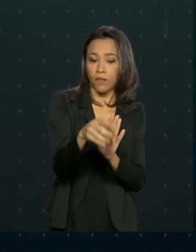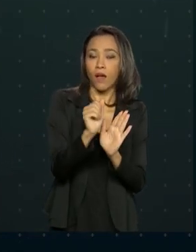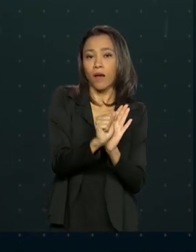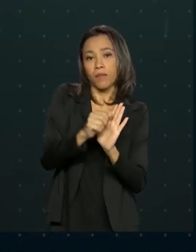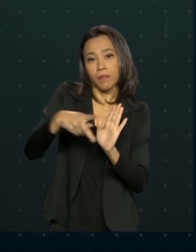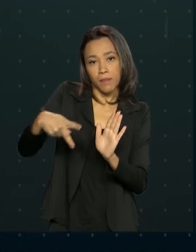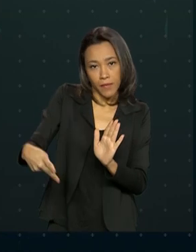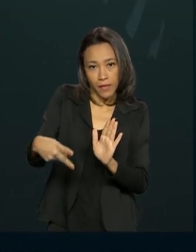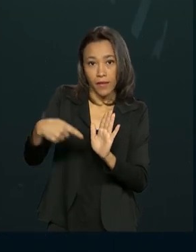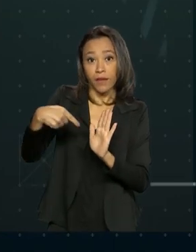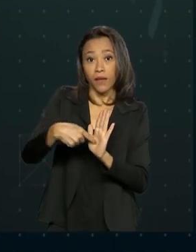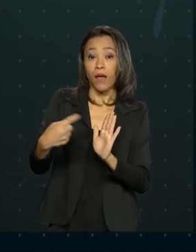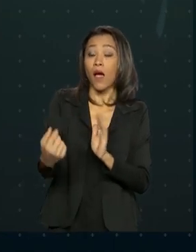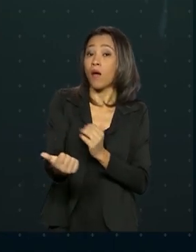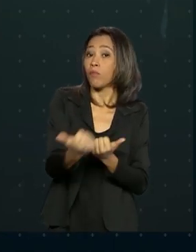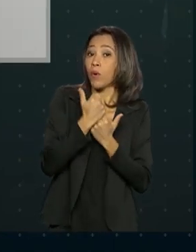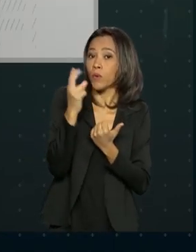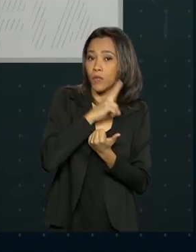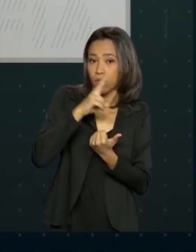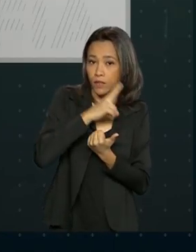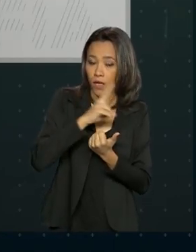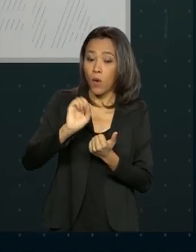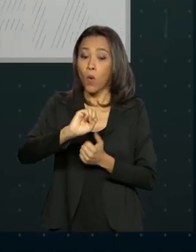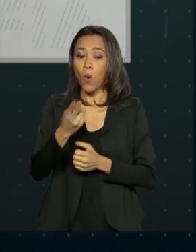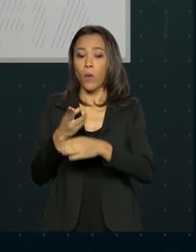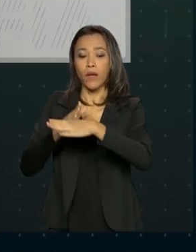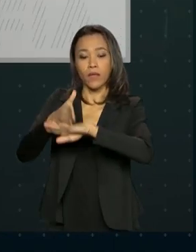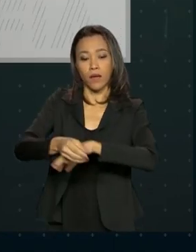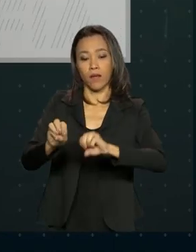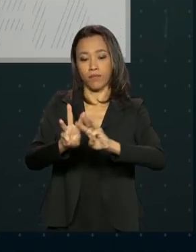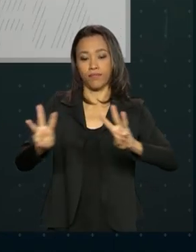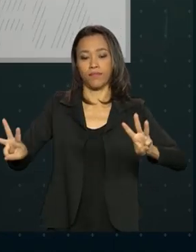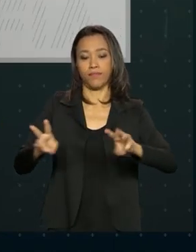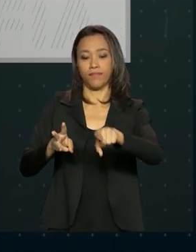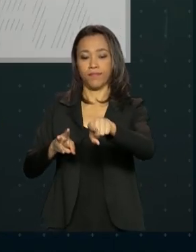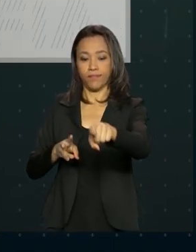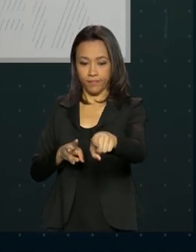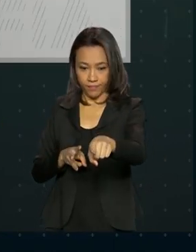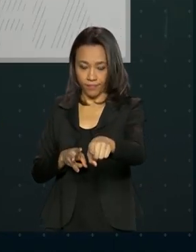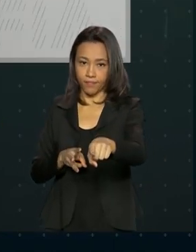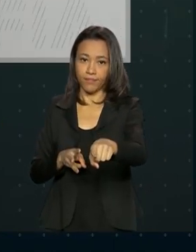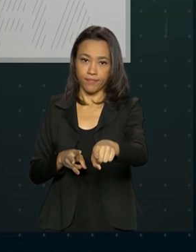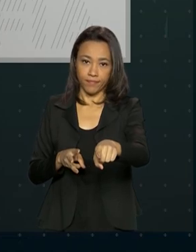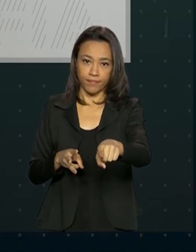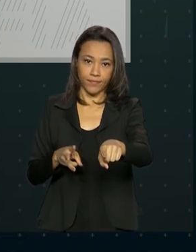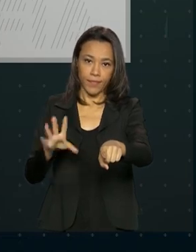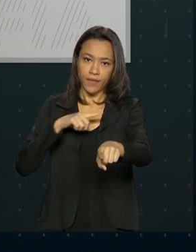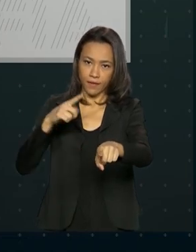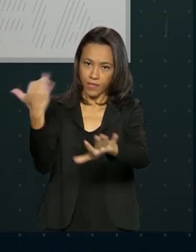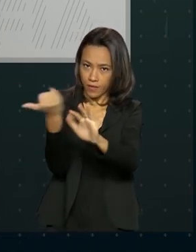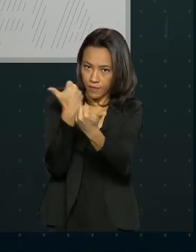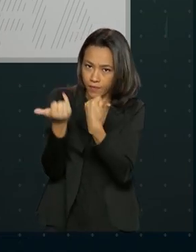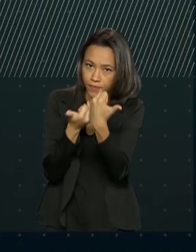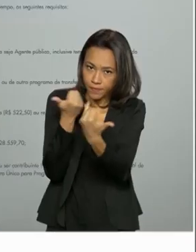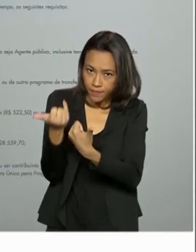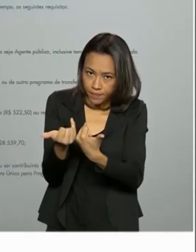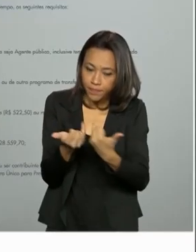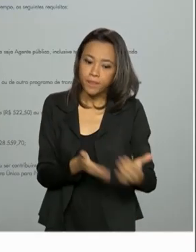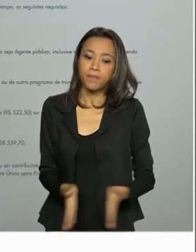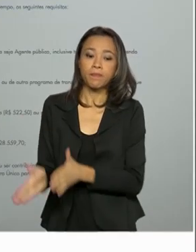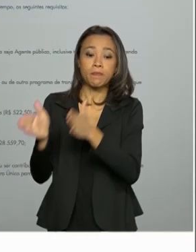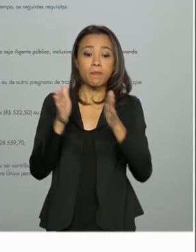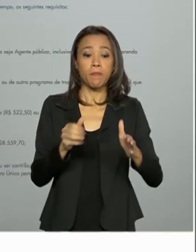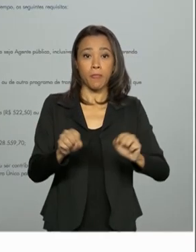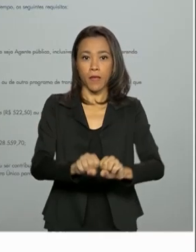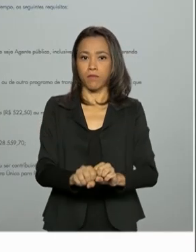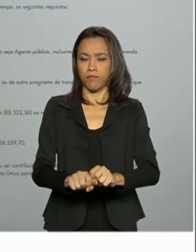Emergencial ou entrar no site auxílio.caixa.gov.br. Na